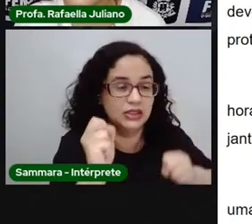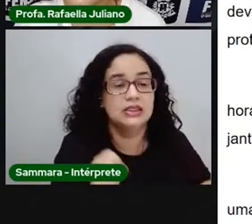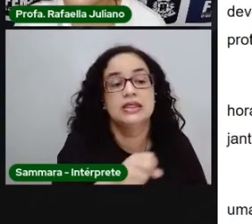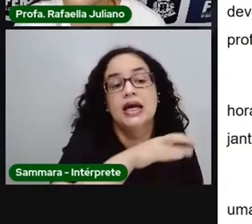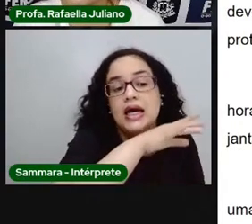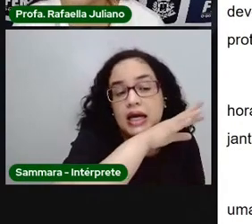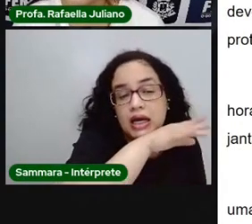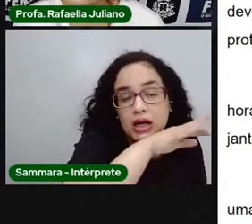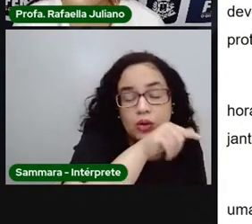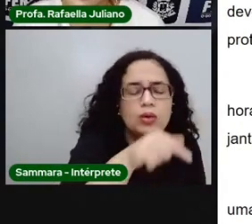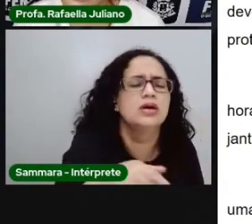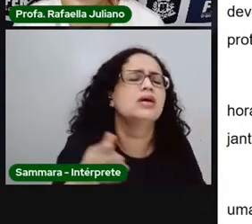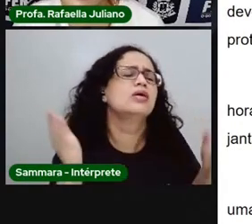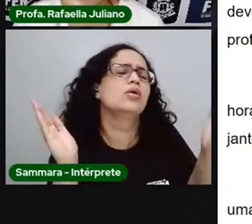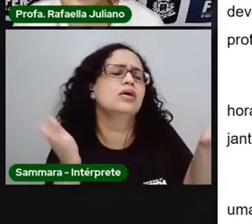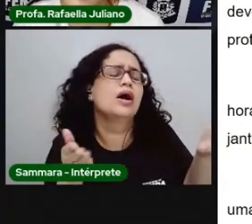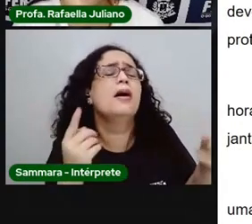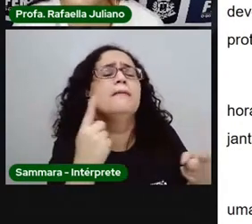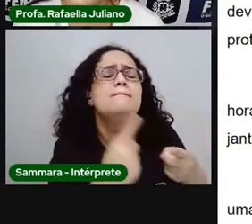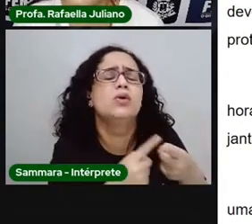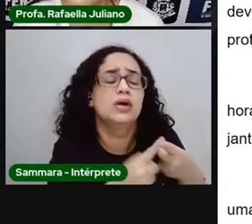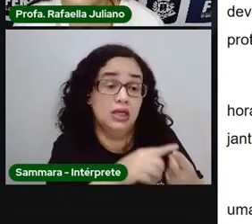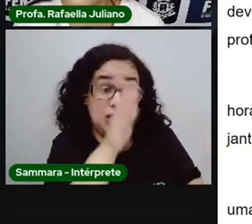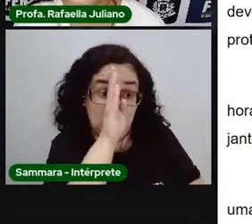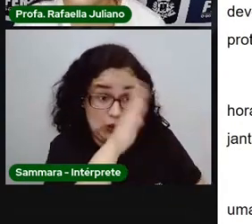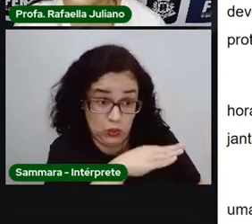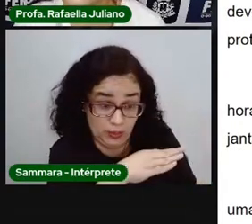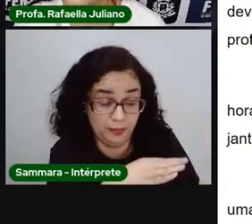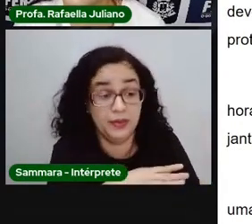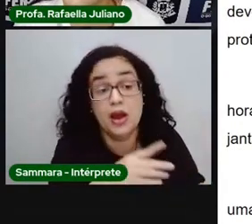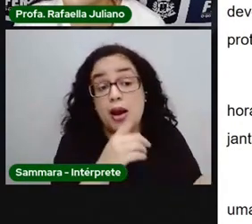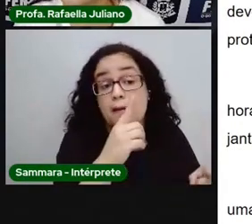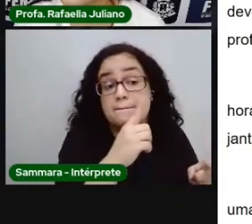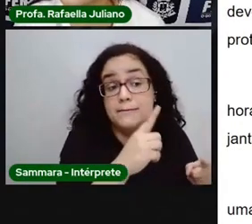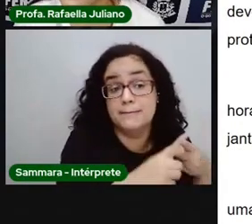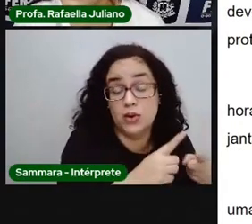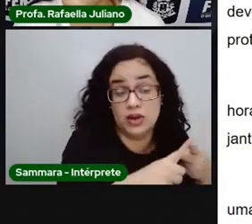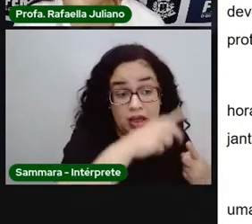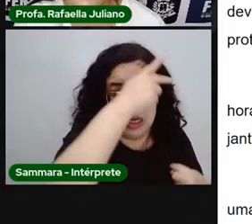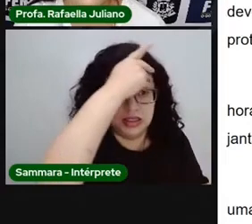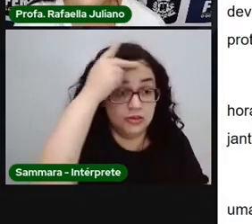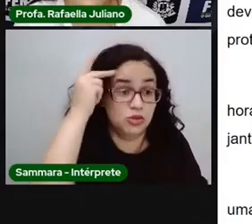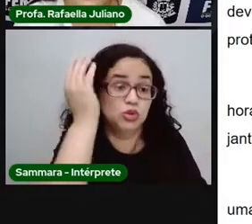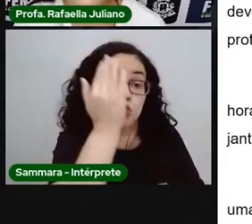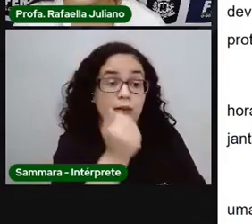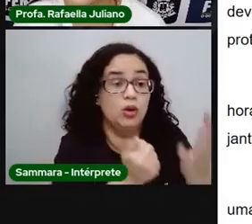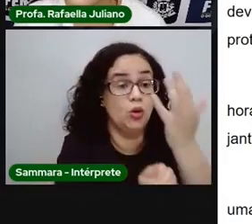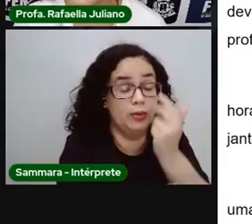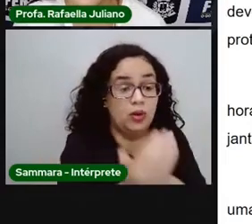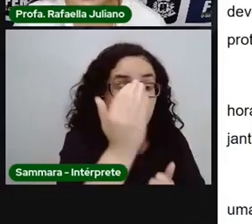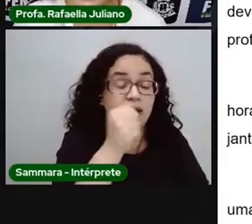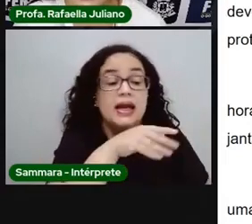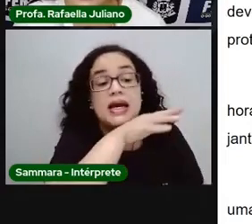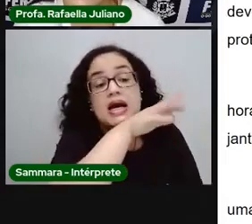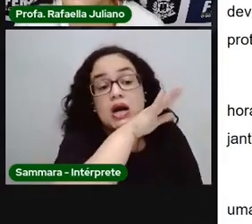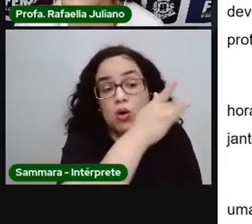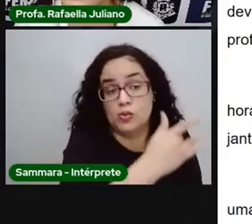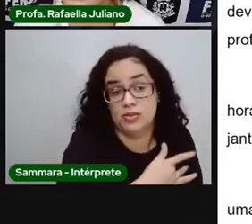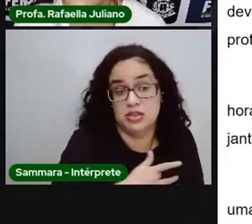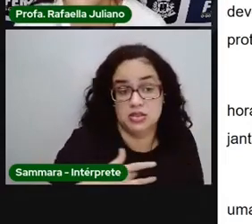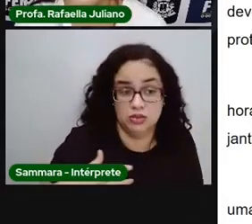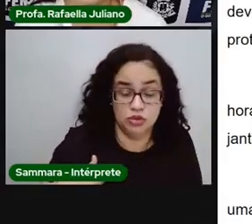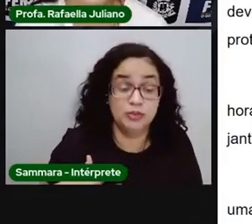atualidade. Por que vilão? Porque o consumo em excesso faz mal à nossa saúde e traz doenças.